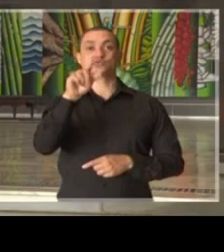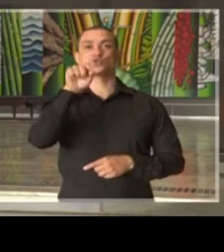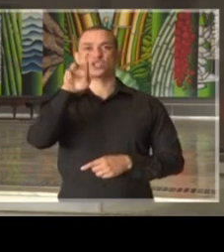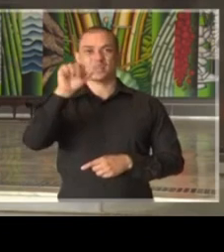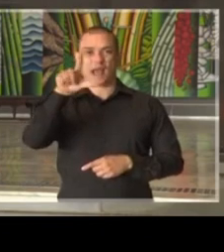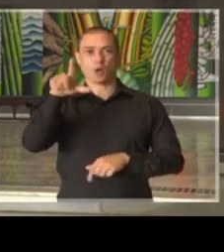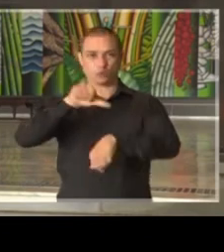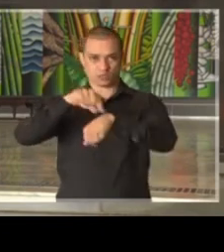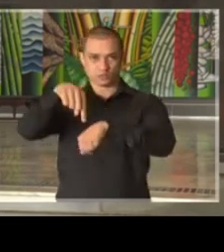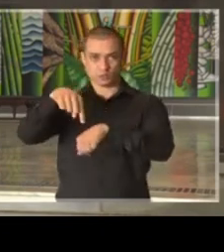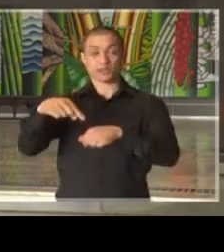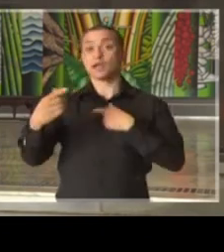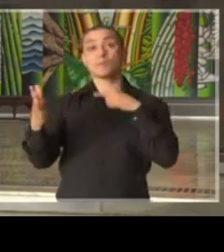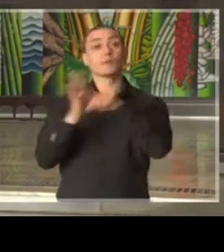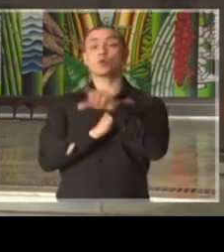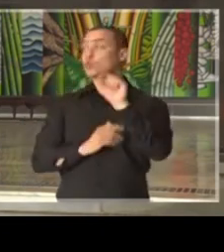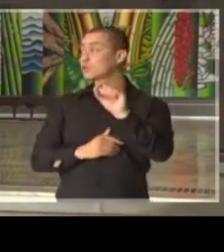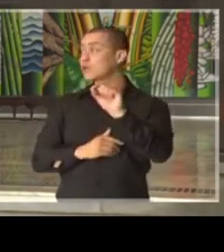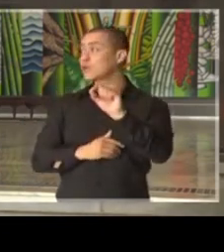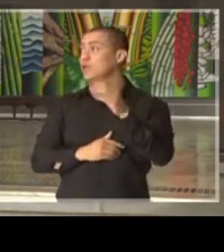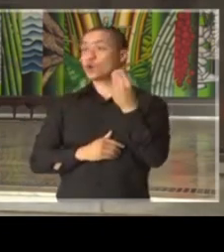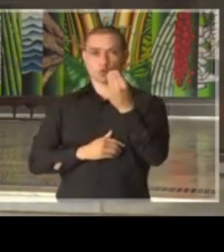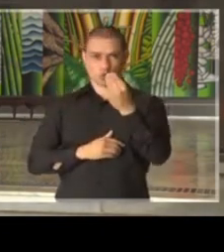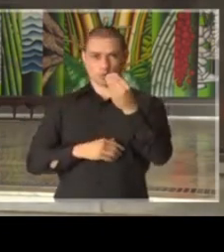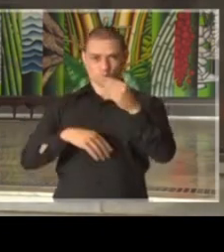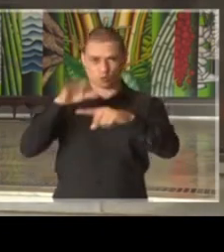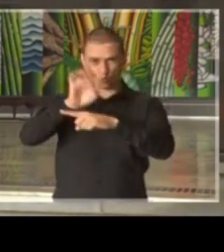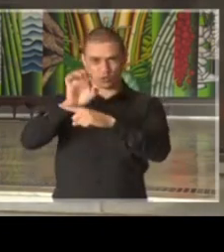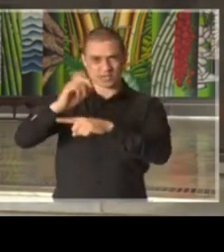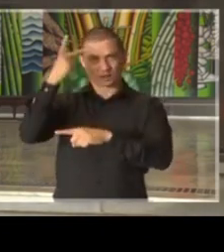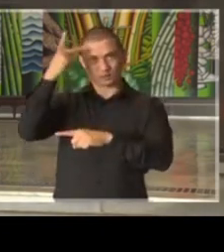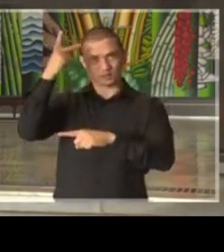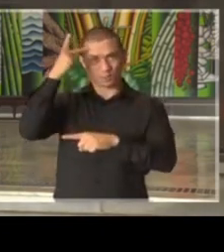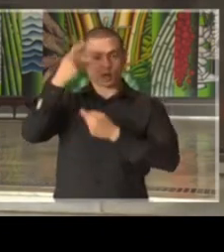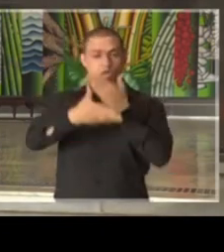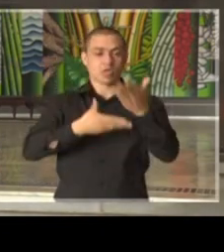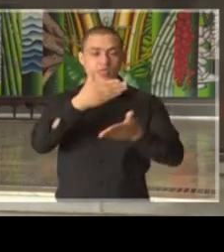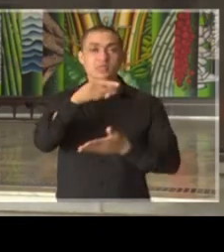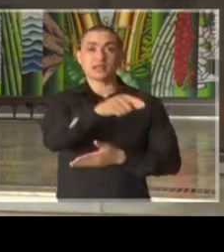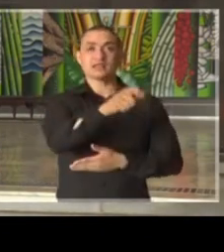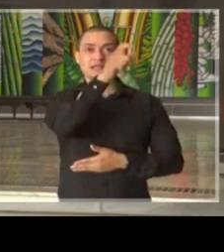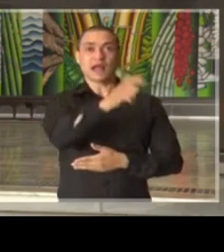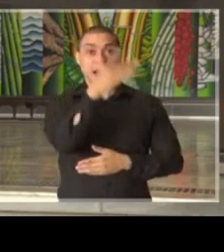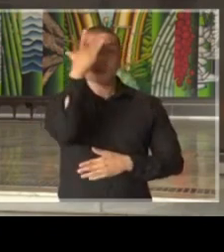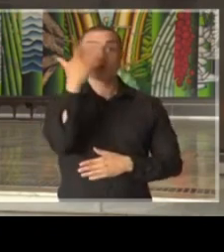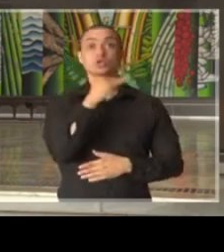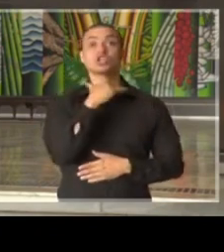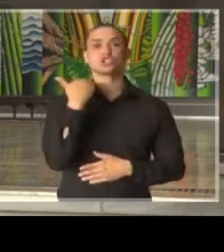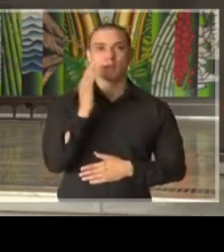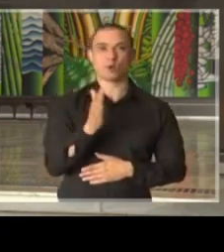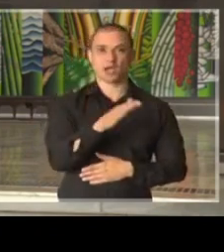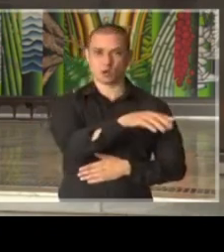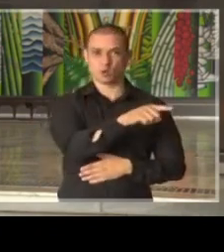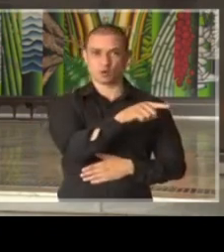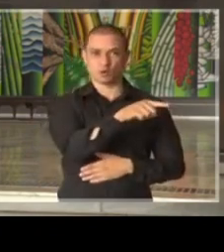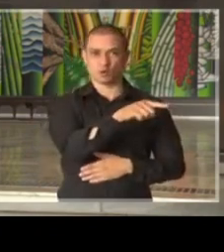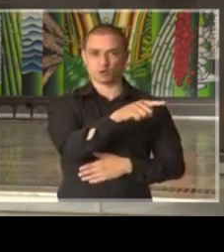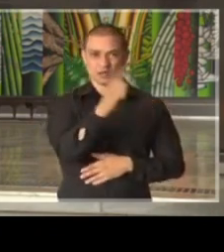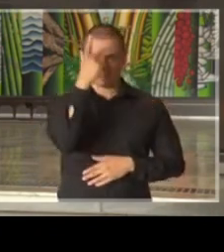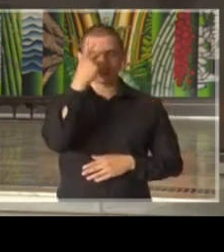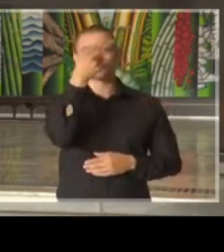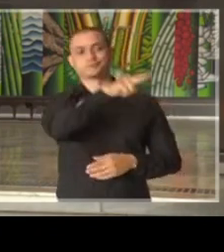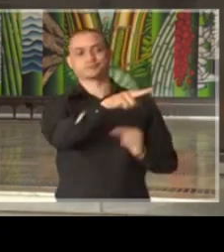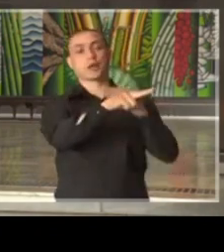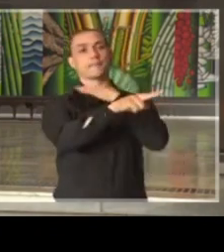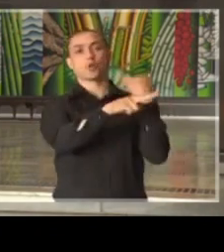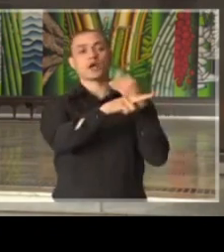é a seguinte, governador, eu queria saber como que o Estado de São Paulo está tratando os cadáveres, quer dizer, as pessoas que estão morrendo infectadas com o